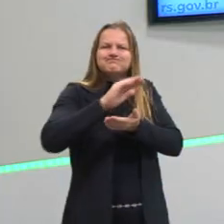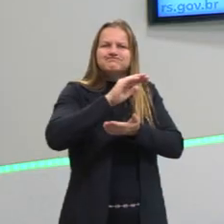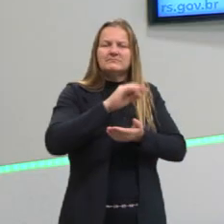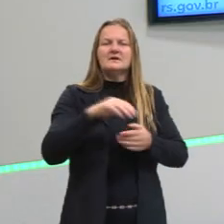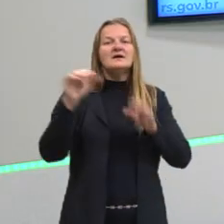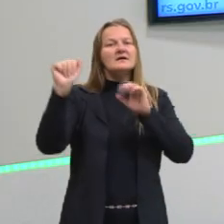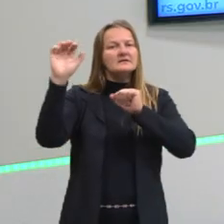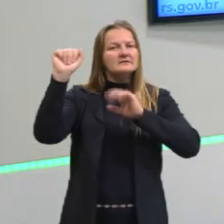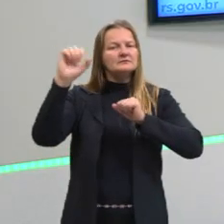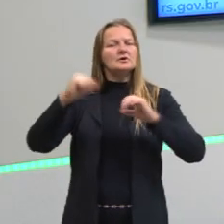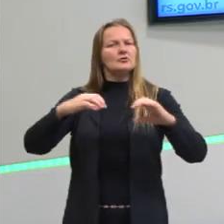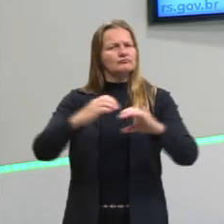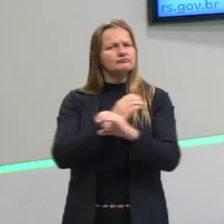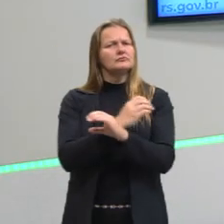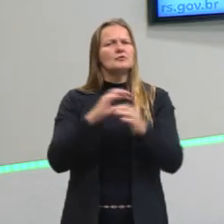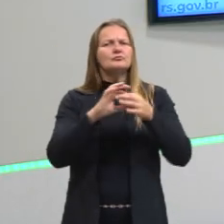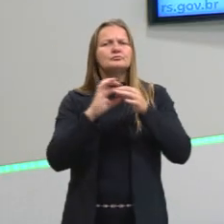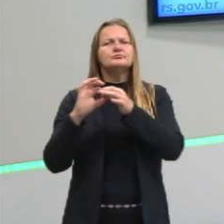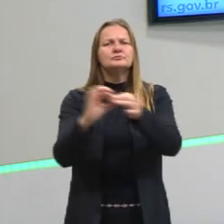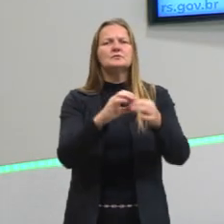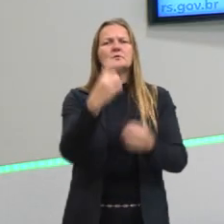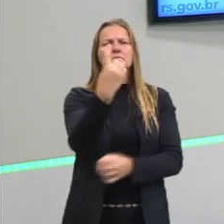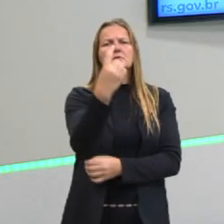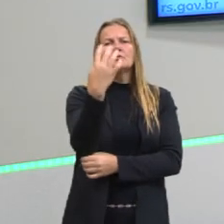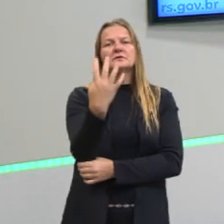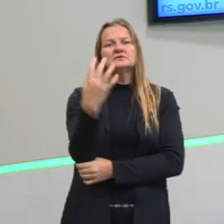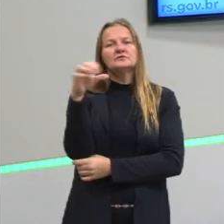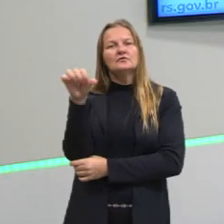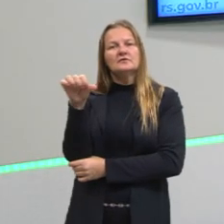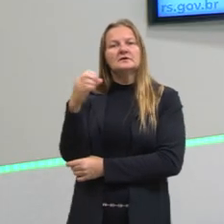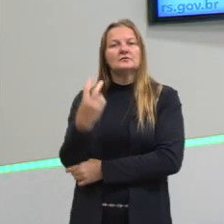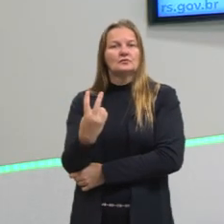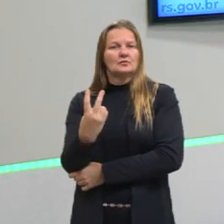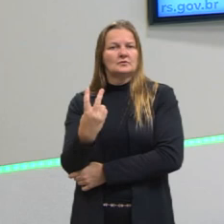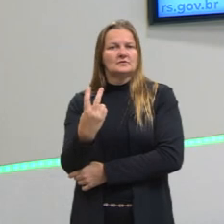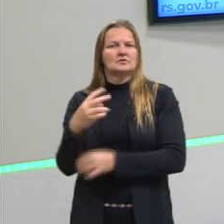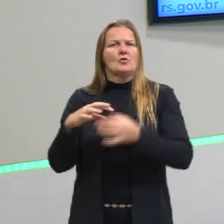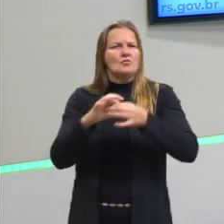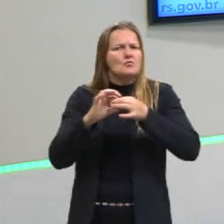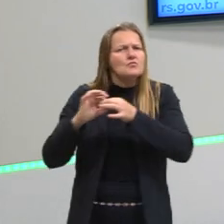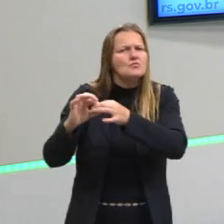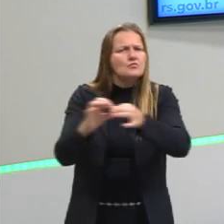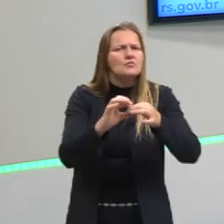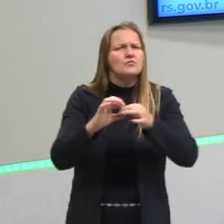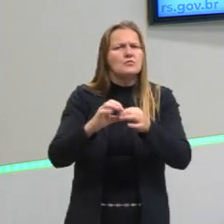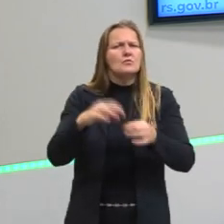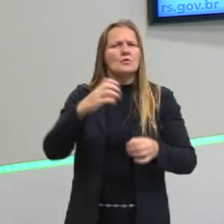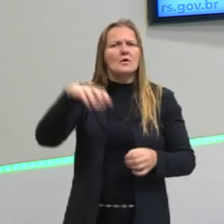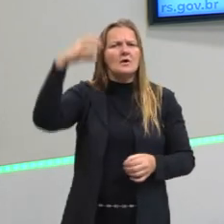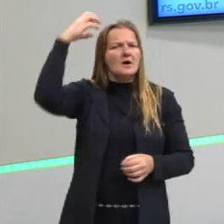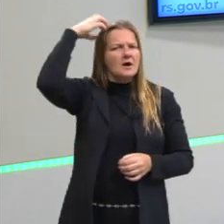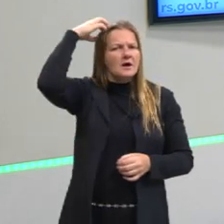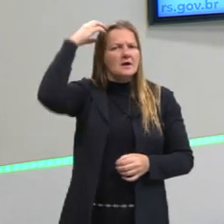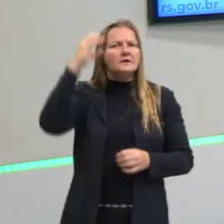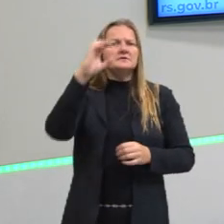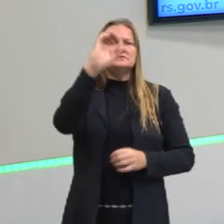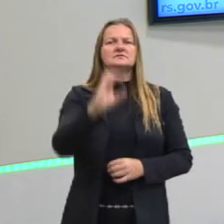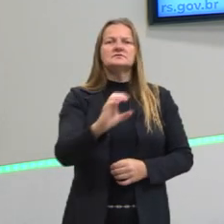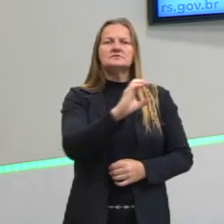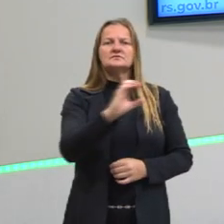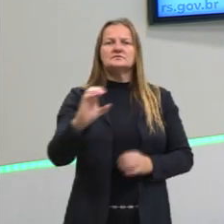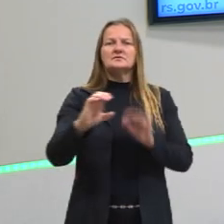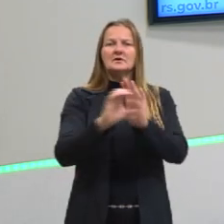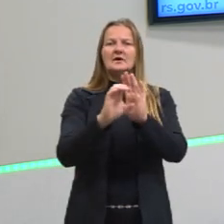Espanha vai completar a sua unificação em 1492, quando os reis católicos se casam, Eles